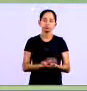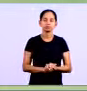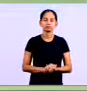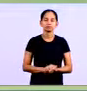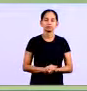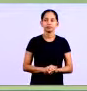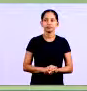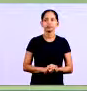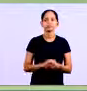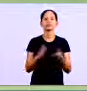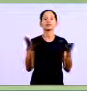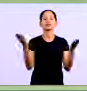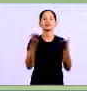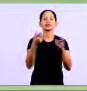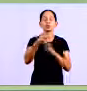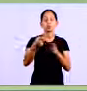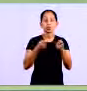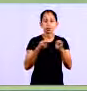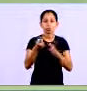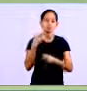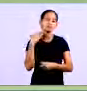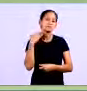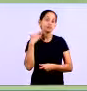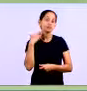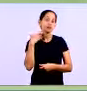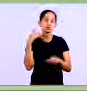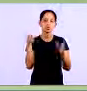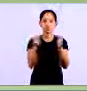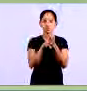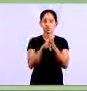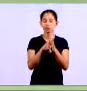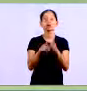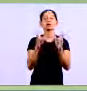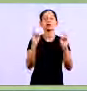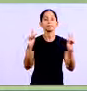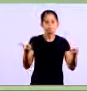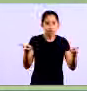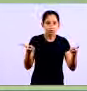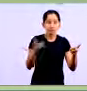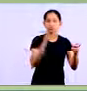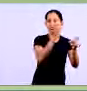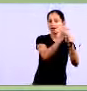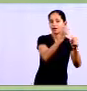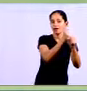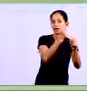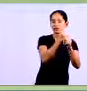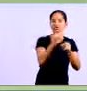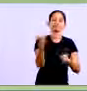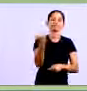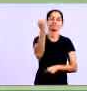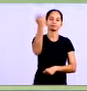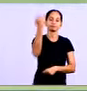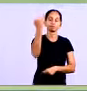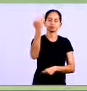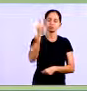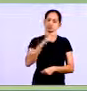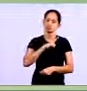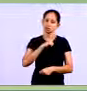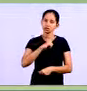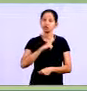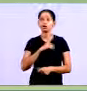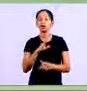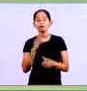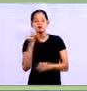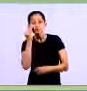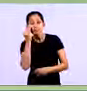controle de banco outro controle importante né assim como caixa quando a empresa possui saldos de bancos poder